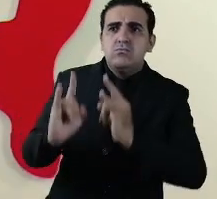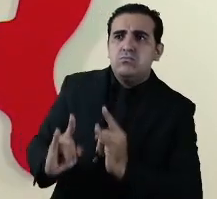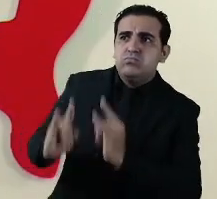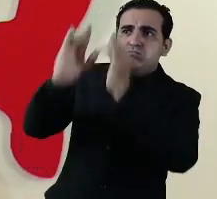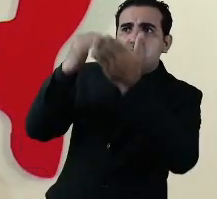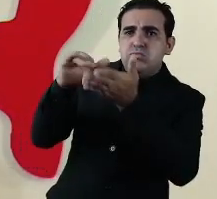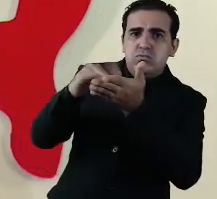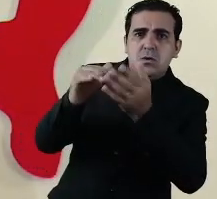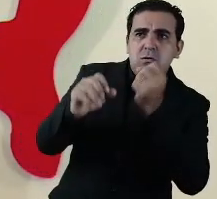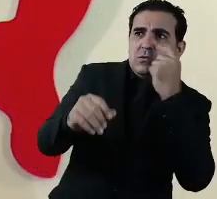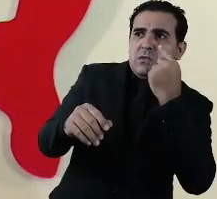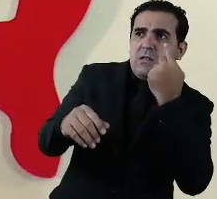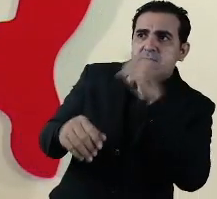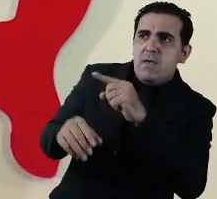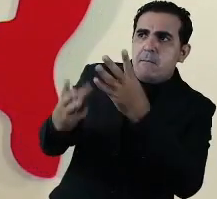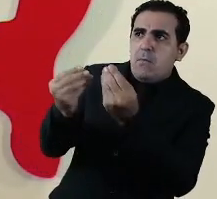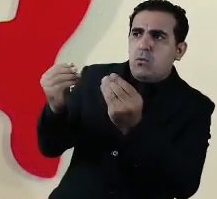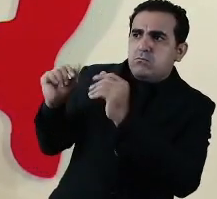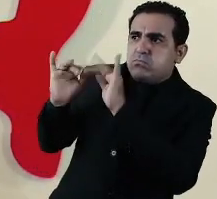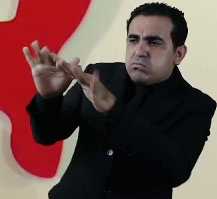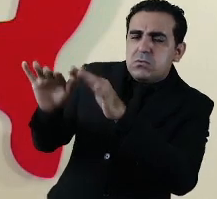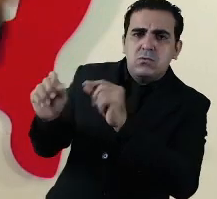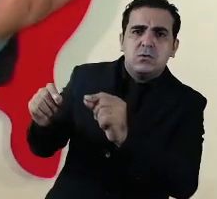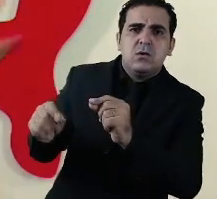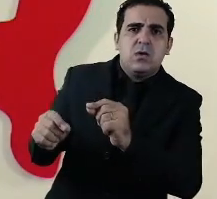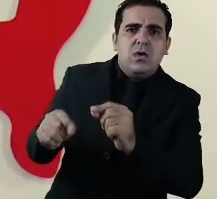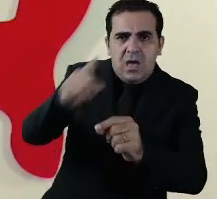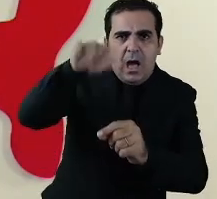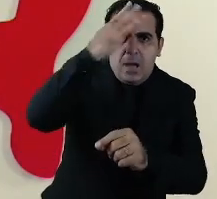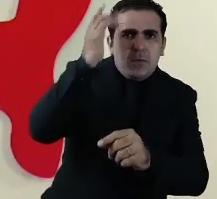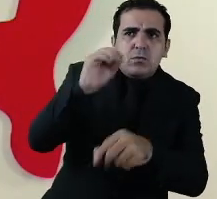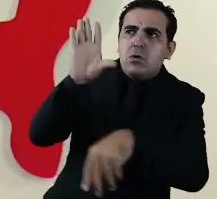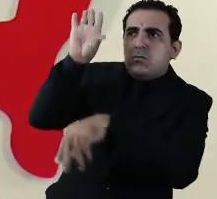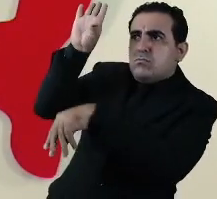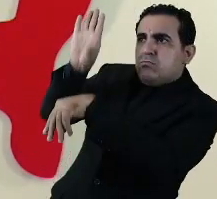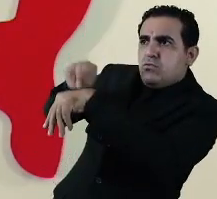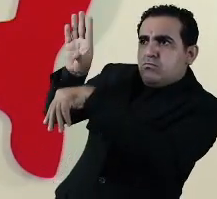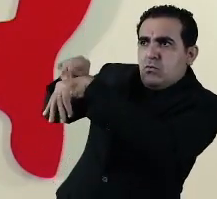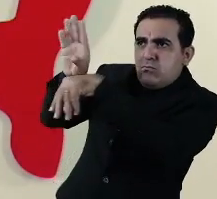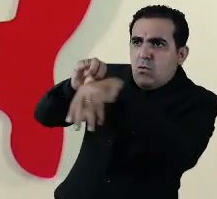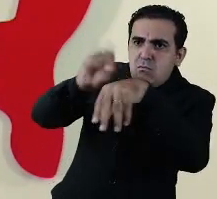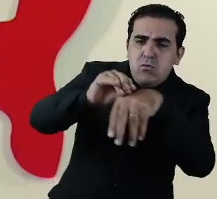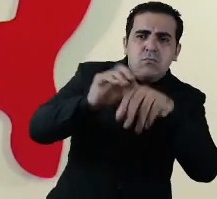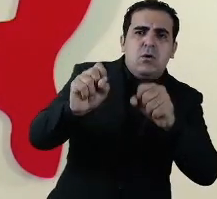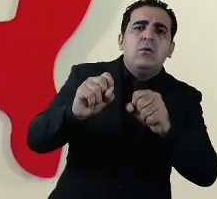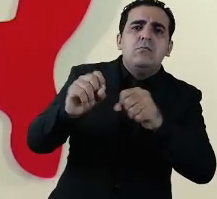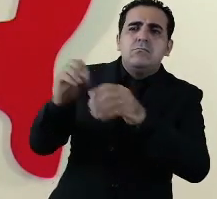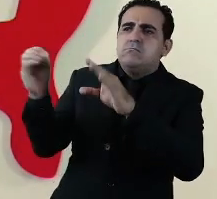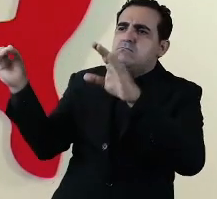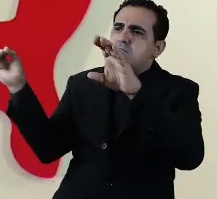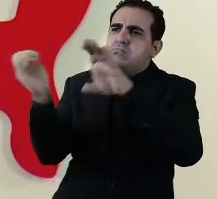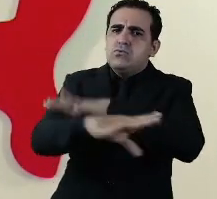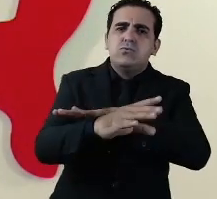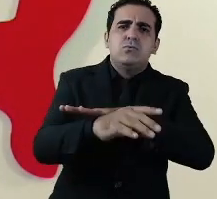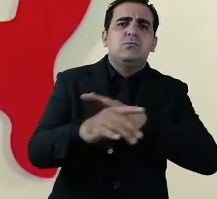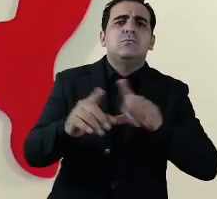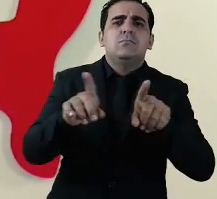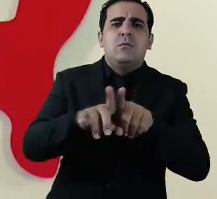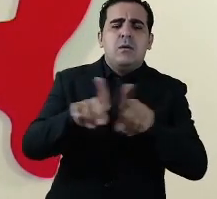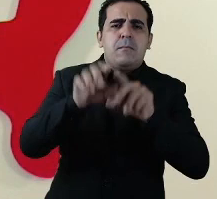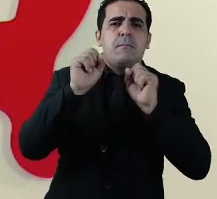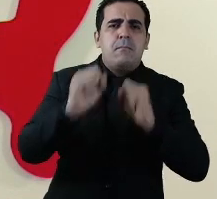pública ele poderá e deverá é um pedido que eu faço informar para que nós possamos providenciar a fiscalização